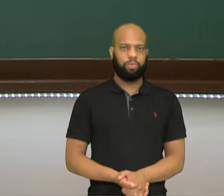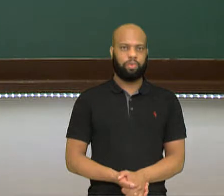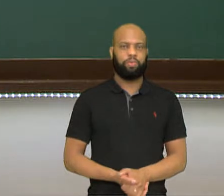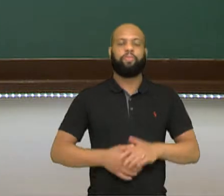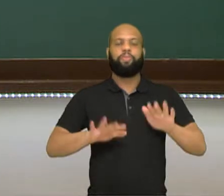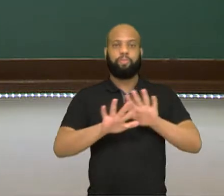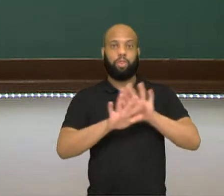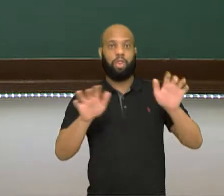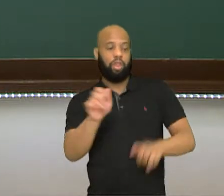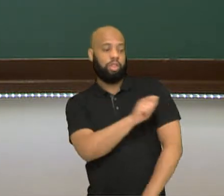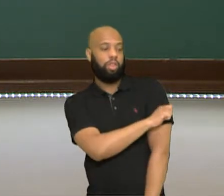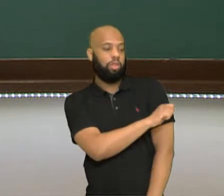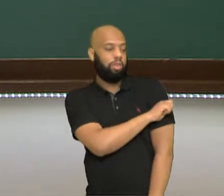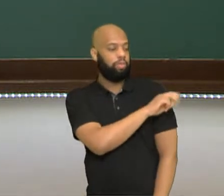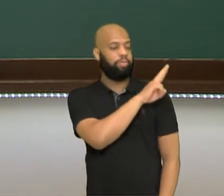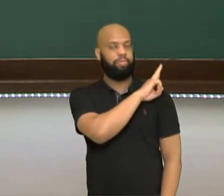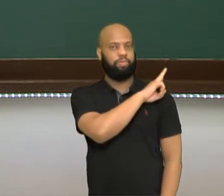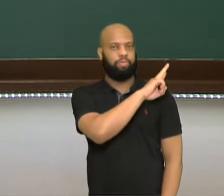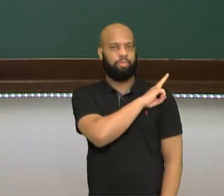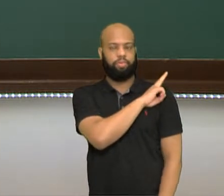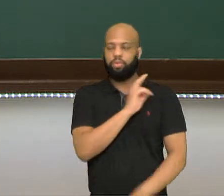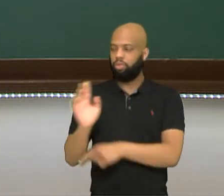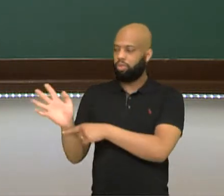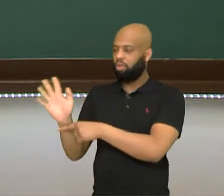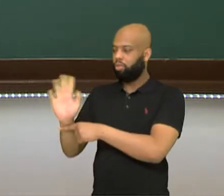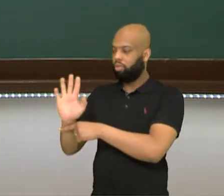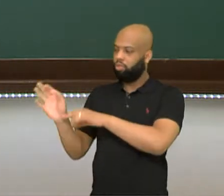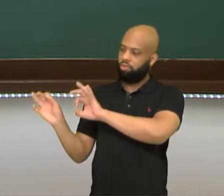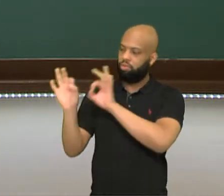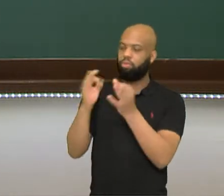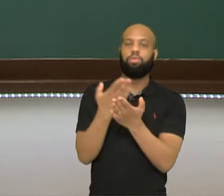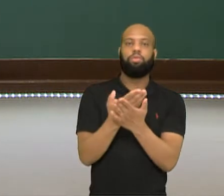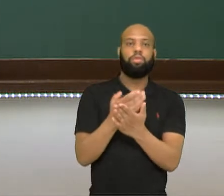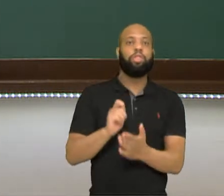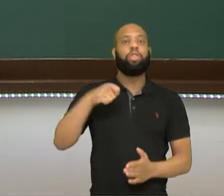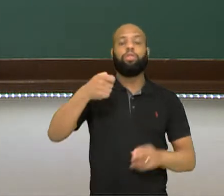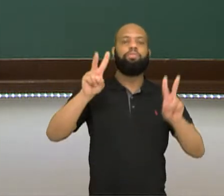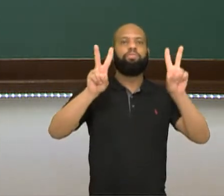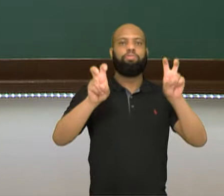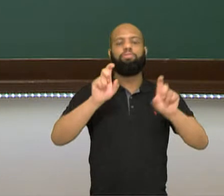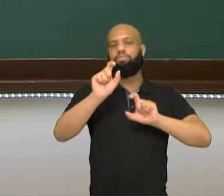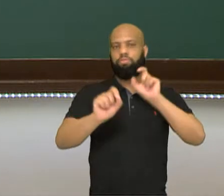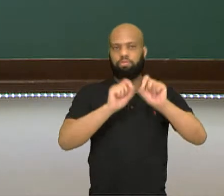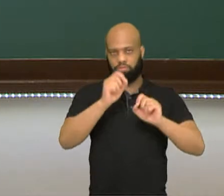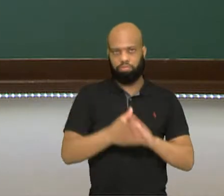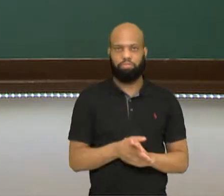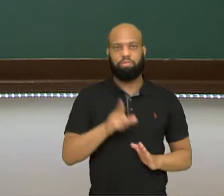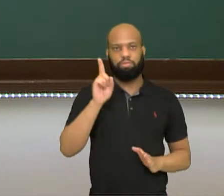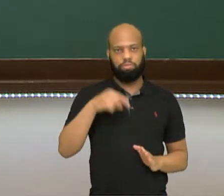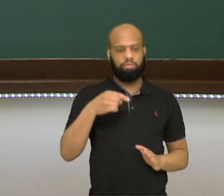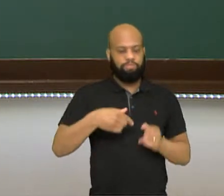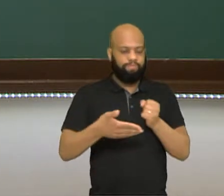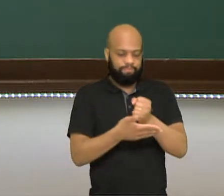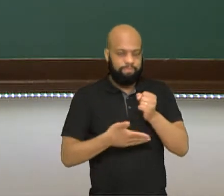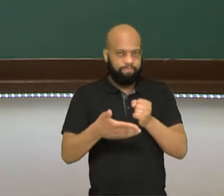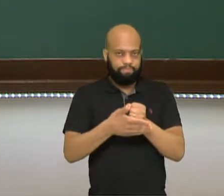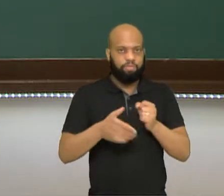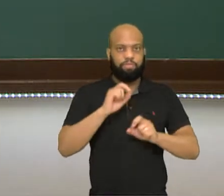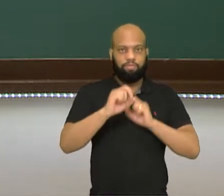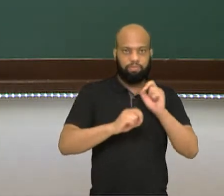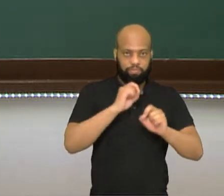Olá, estudantes da segunda série. Neste vídeo vamos falar sobre os princípios da óptica